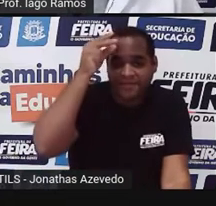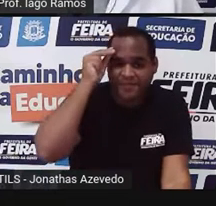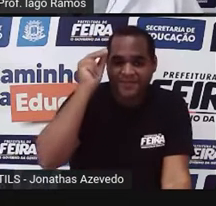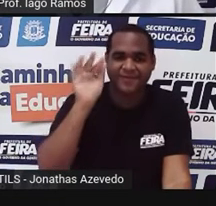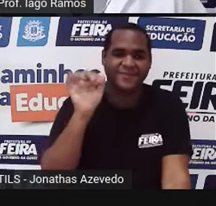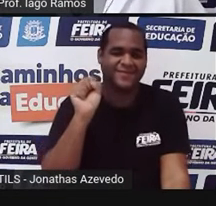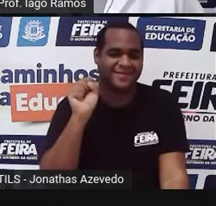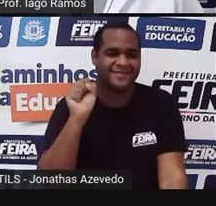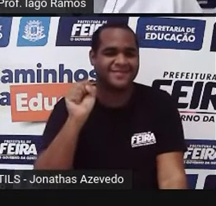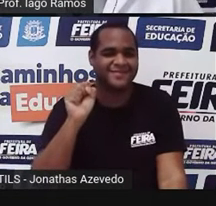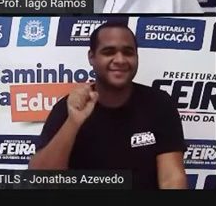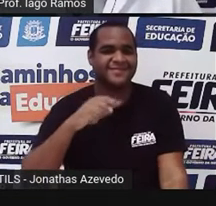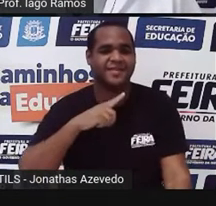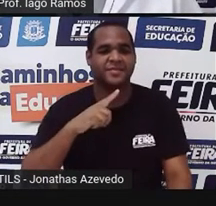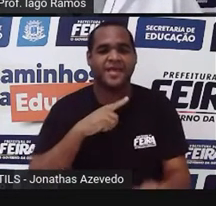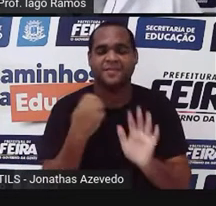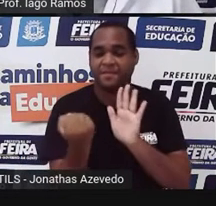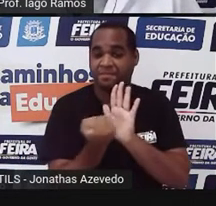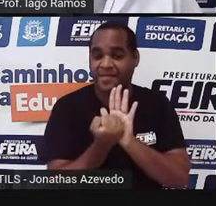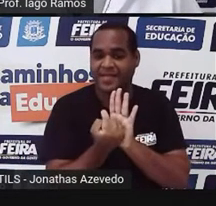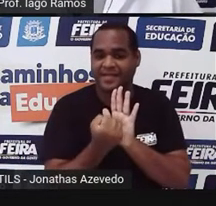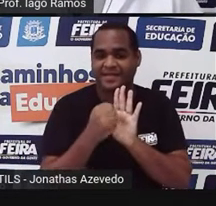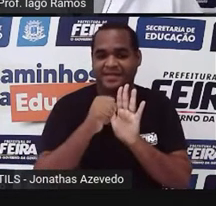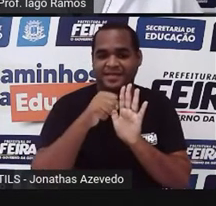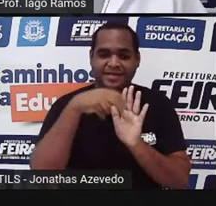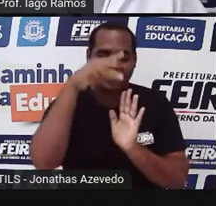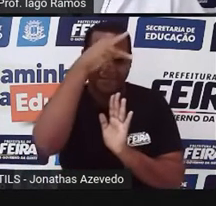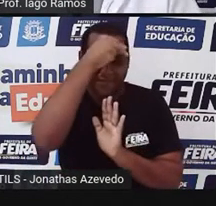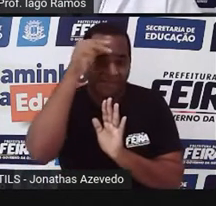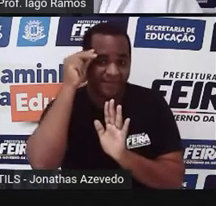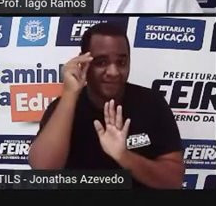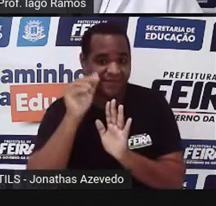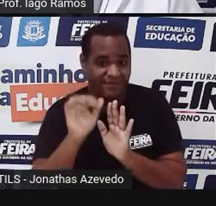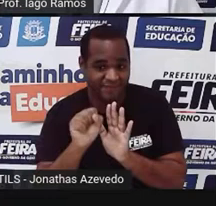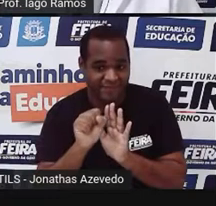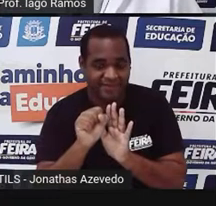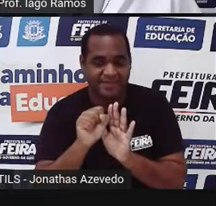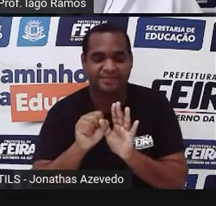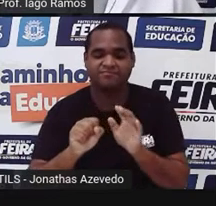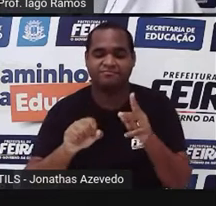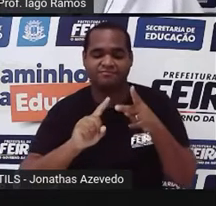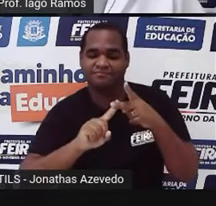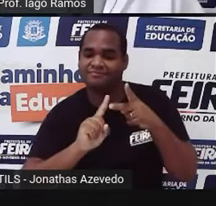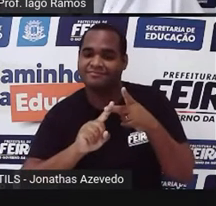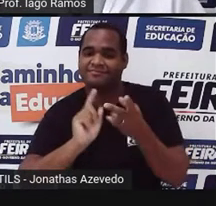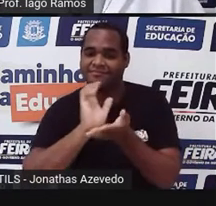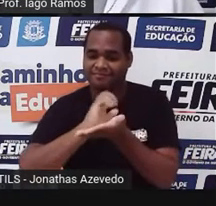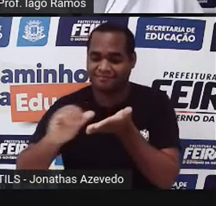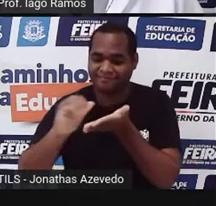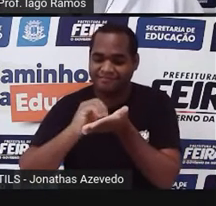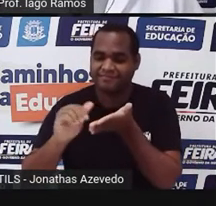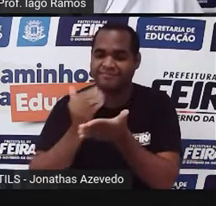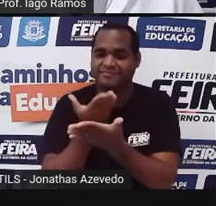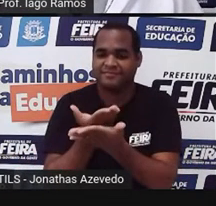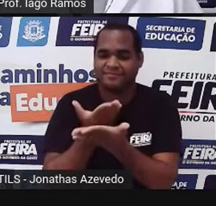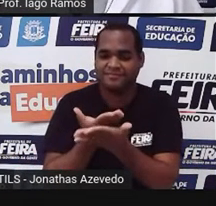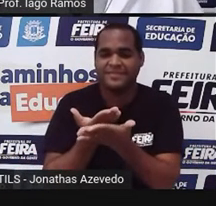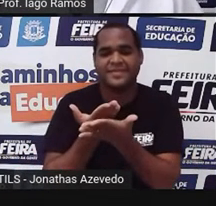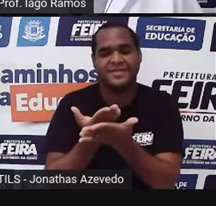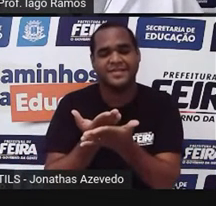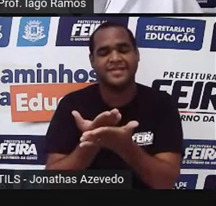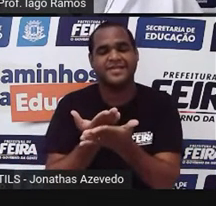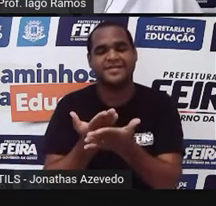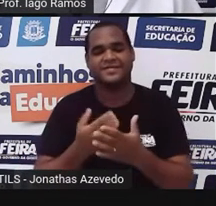de Feira de Santana, que tem as logomarcas da Prefeitura Municipal de Feira de Santana e da própria Secretaria